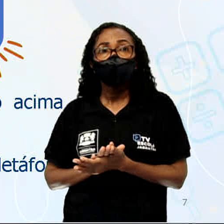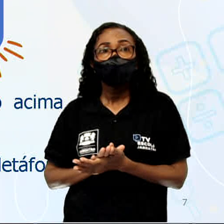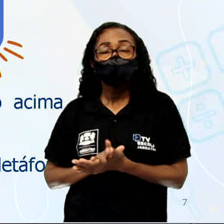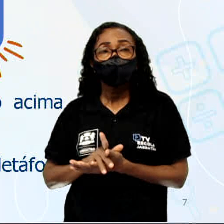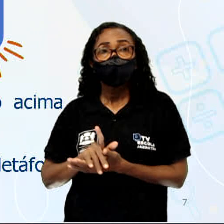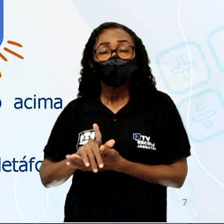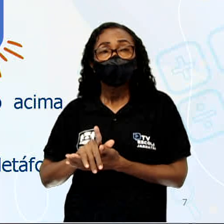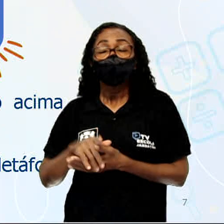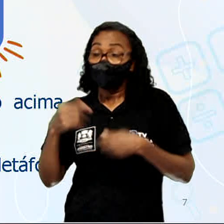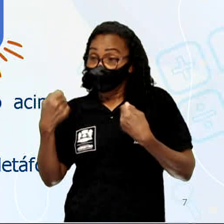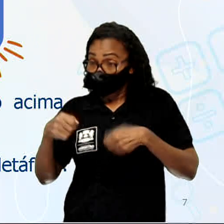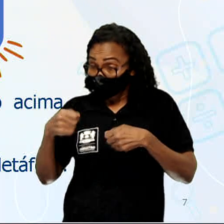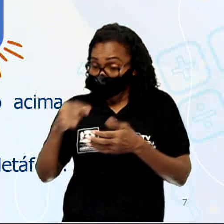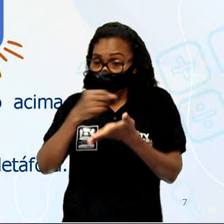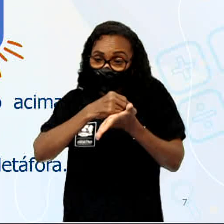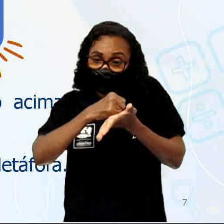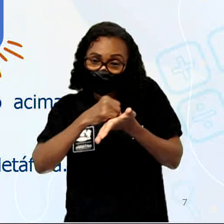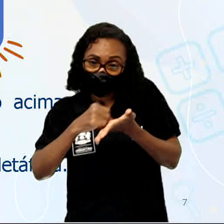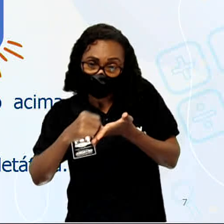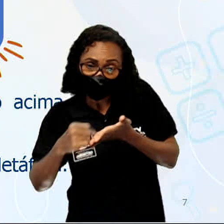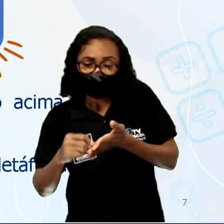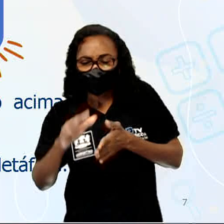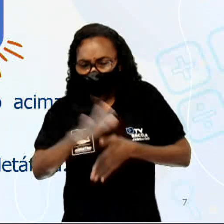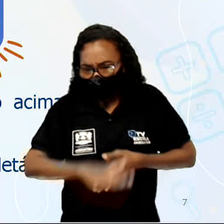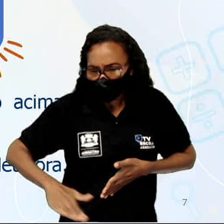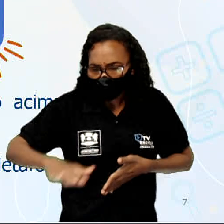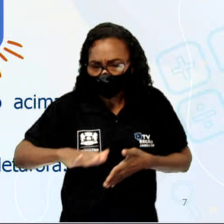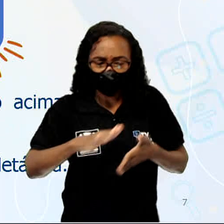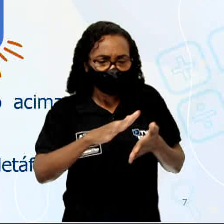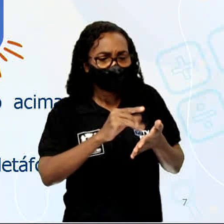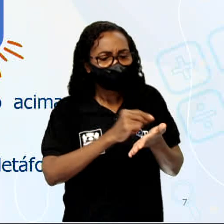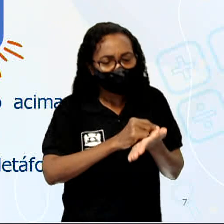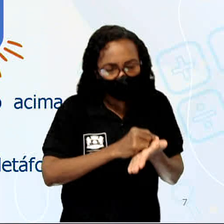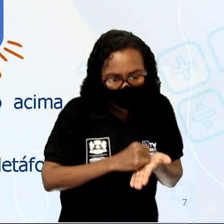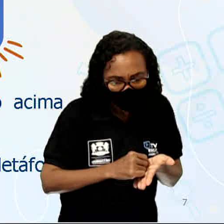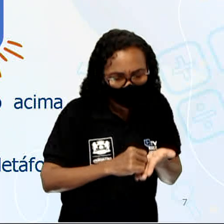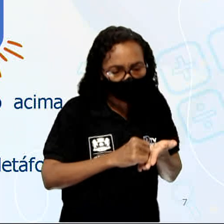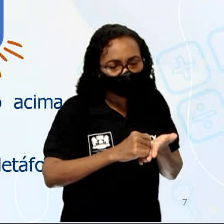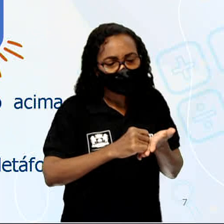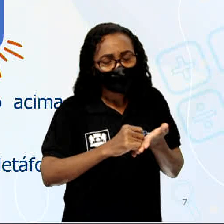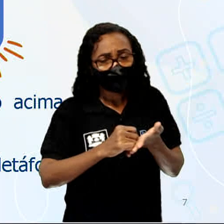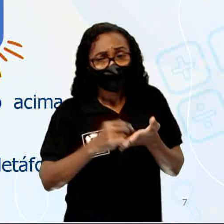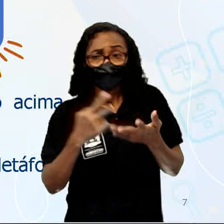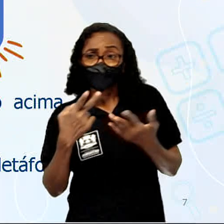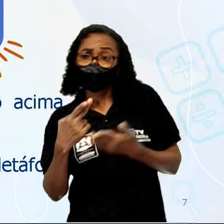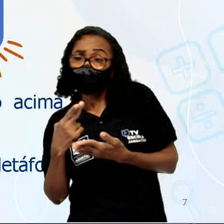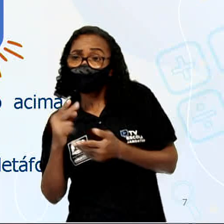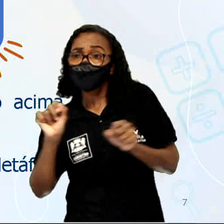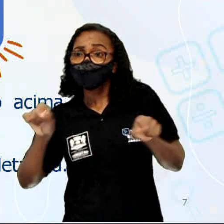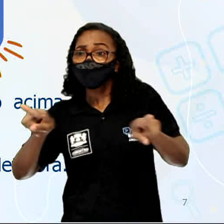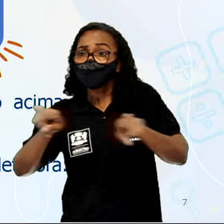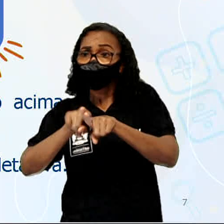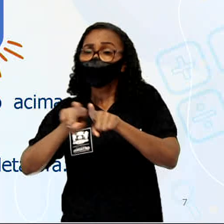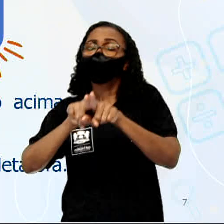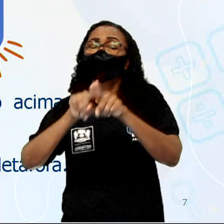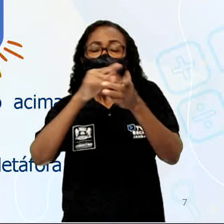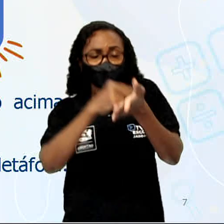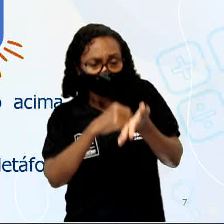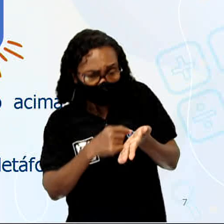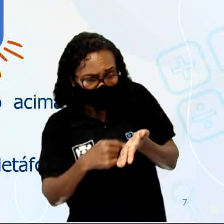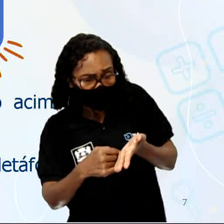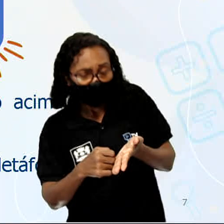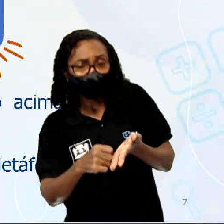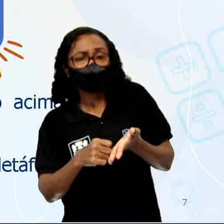É preciso escrever, eu tenho um espaço que vai sempre alternar, do mesmo modo que se escreve, também